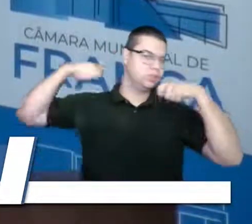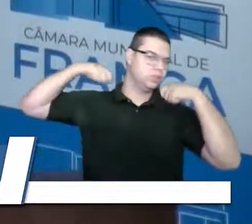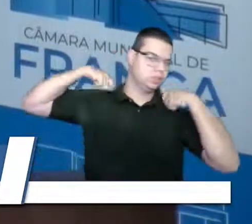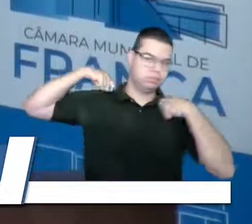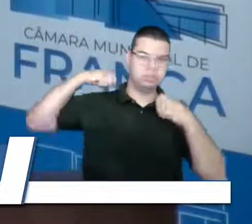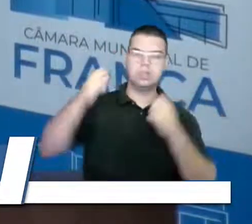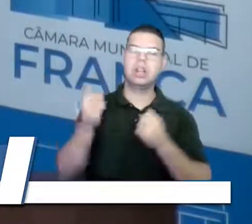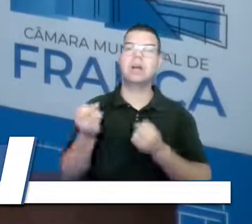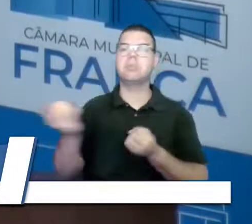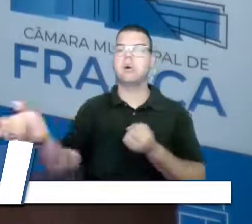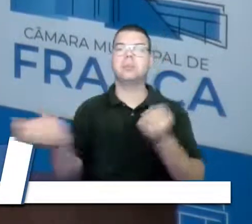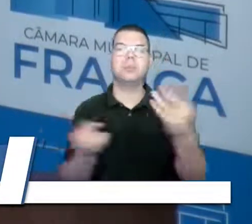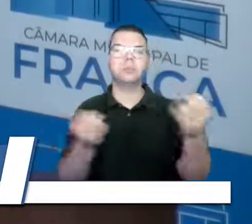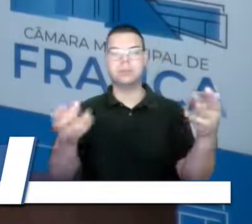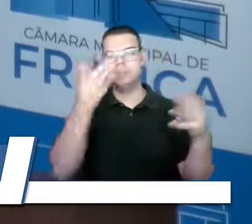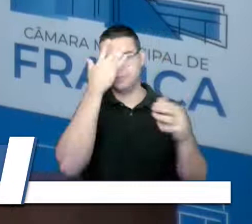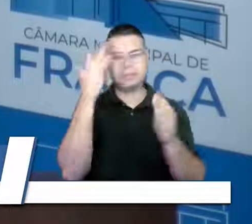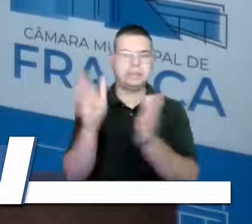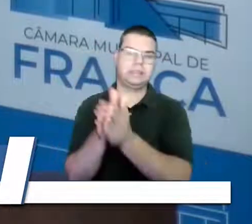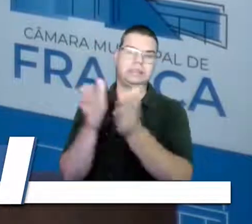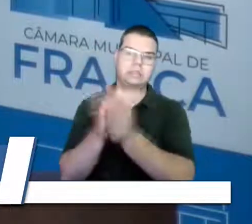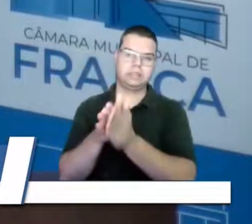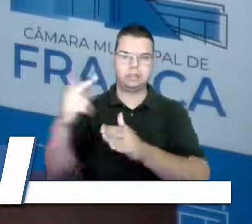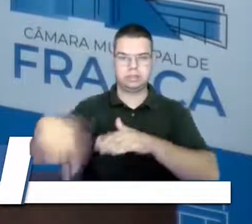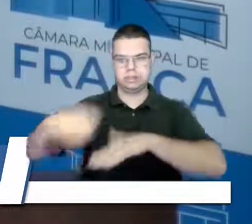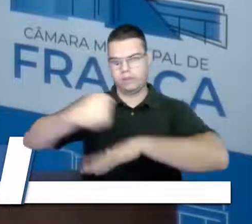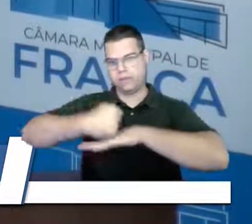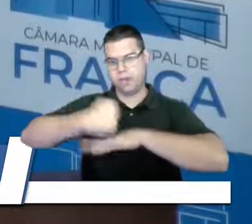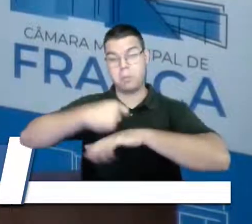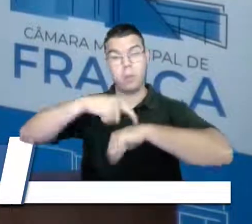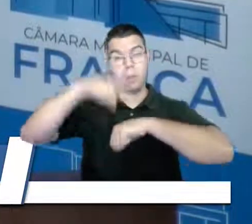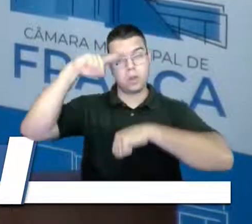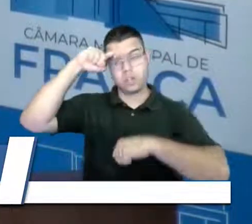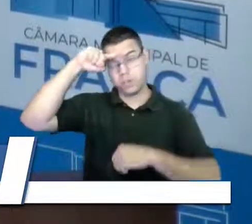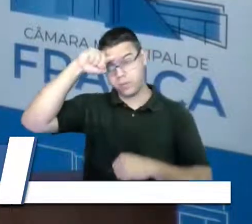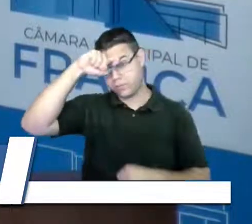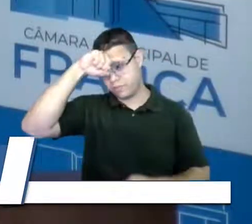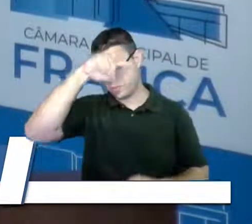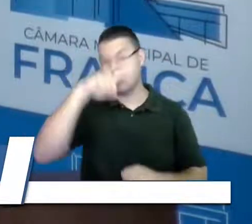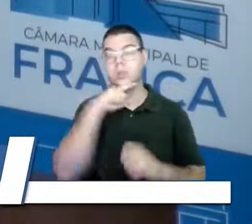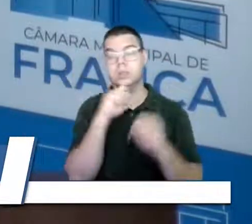mais carente de Franca, num momento difícil que está passando pelo frio.